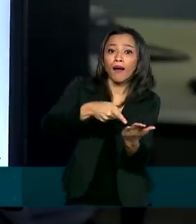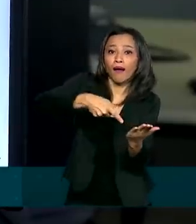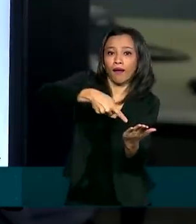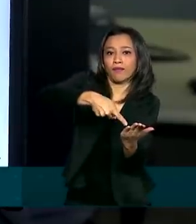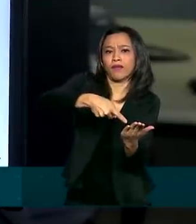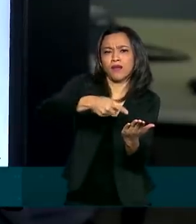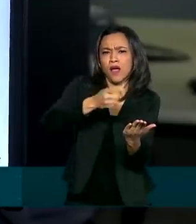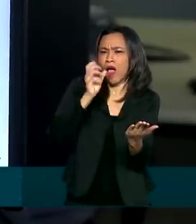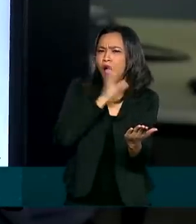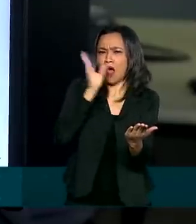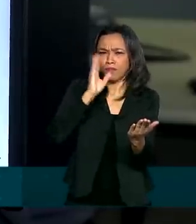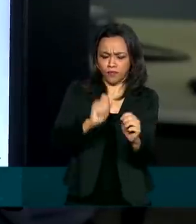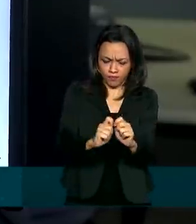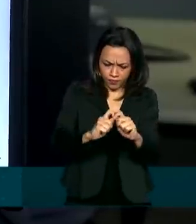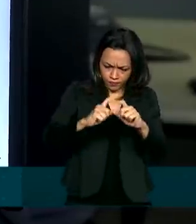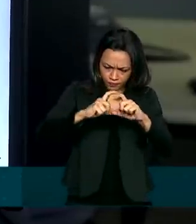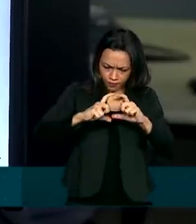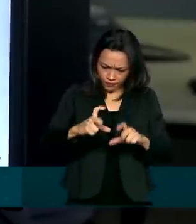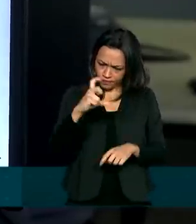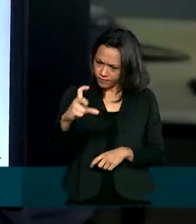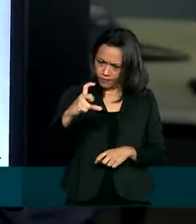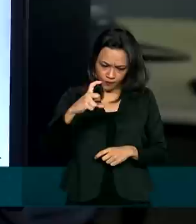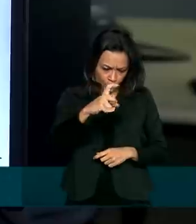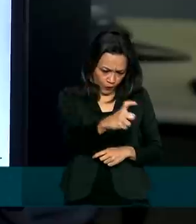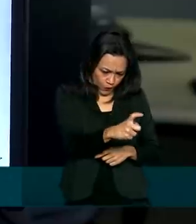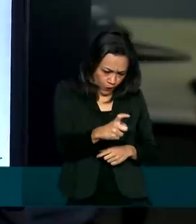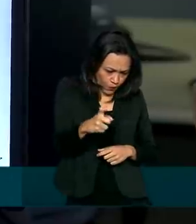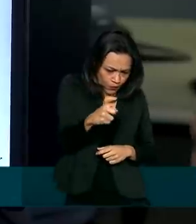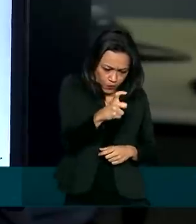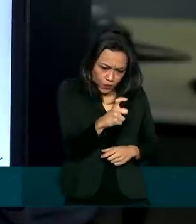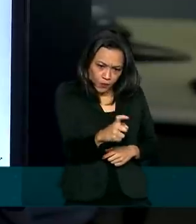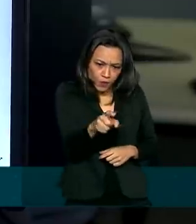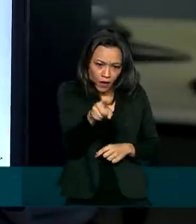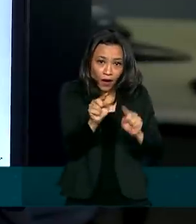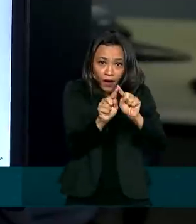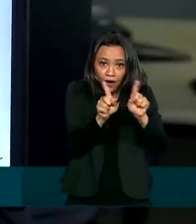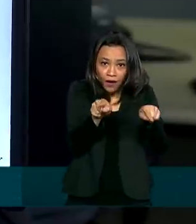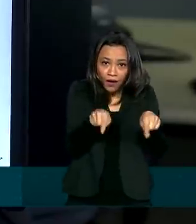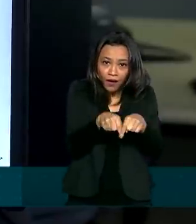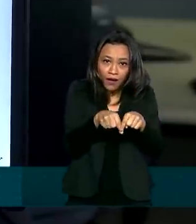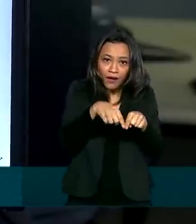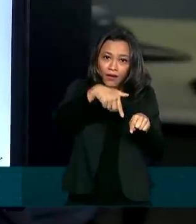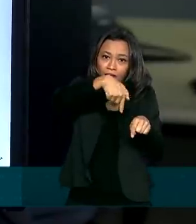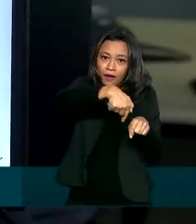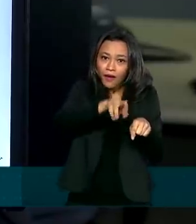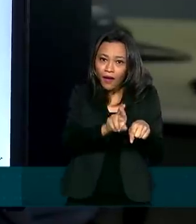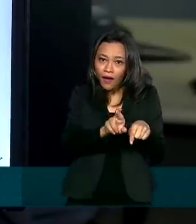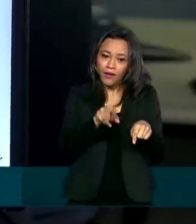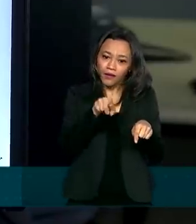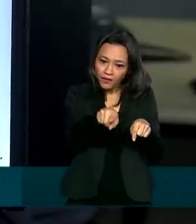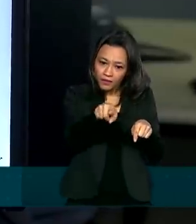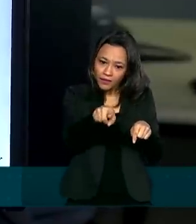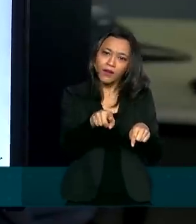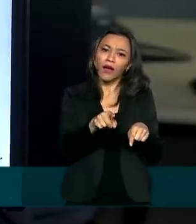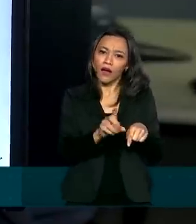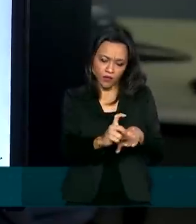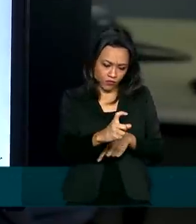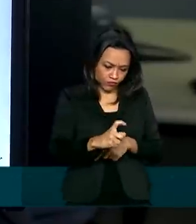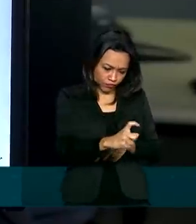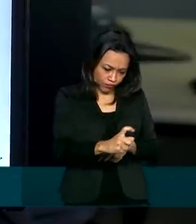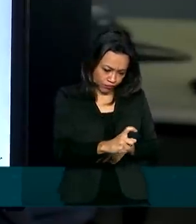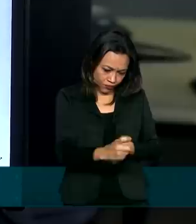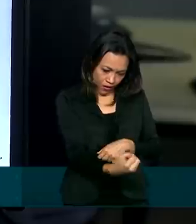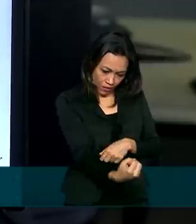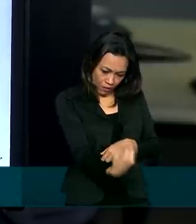Automaticamente, a câmera vai abrir e você precisa apontar para o QR Code. São aqueles quadradinhos que estão na máquina do estabelecimento comercial. O valor da